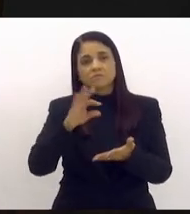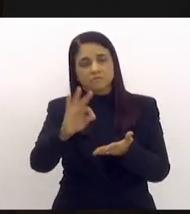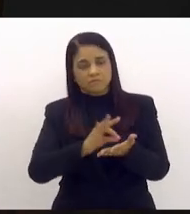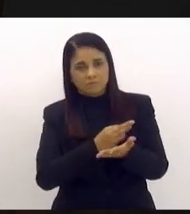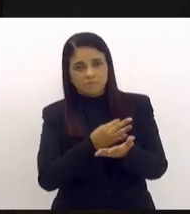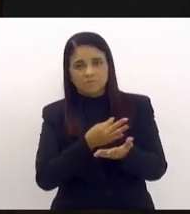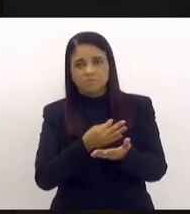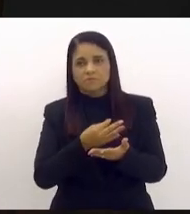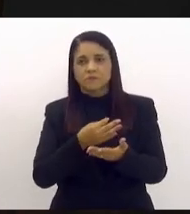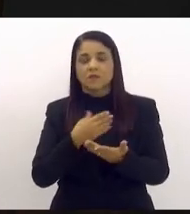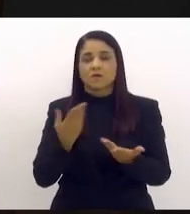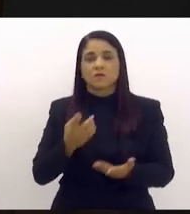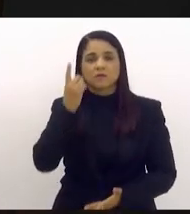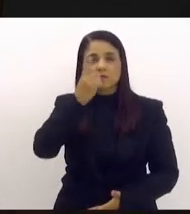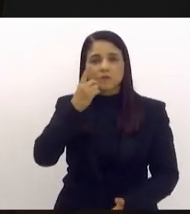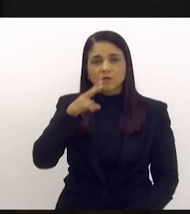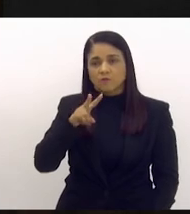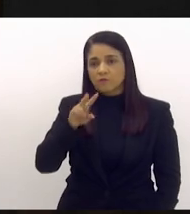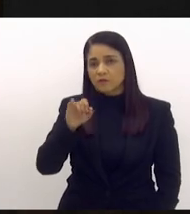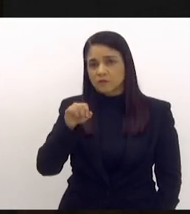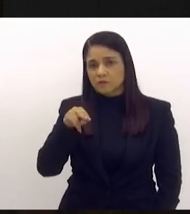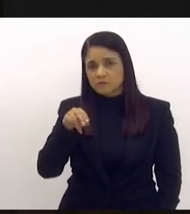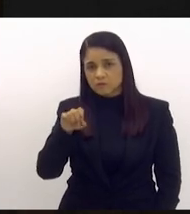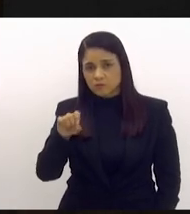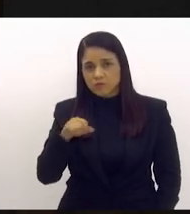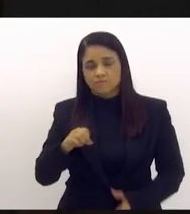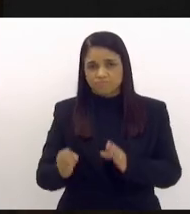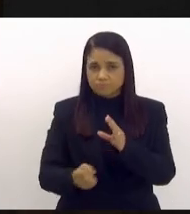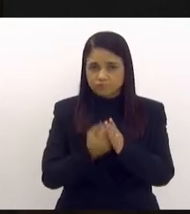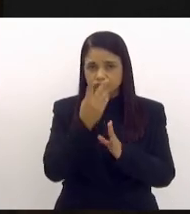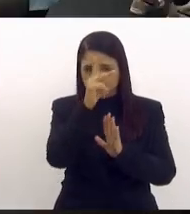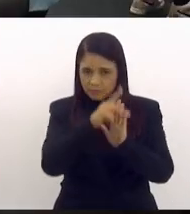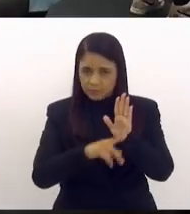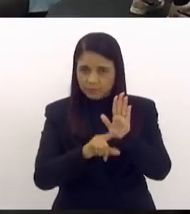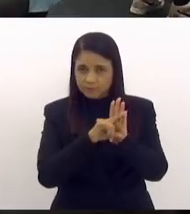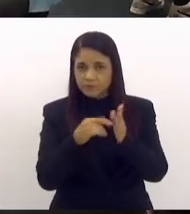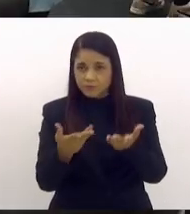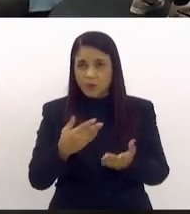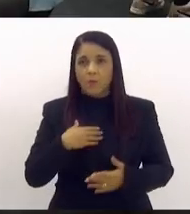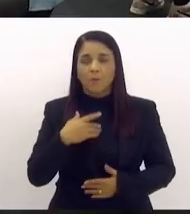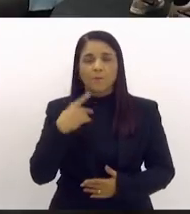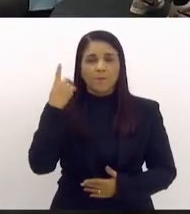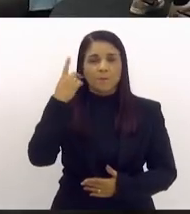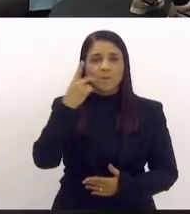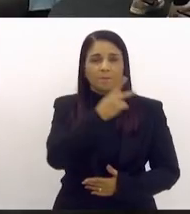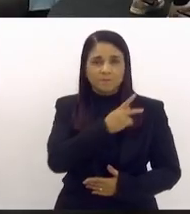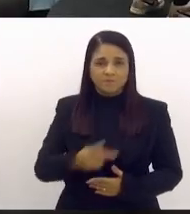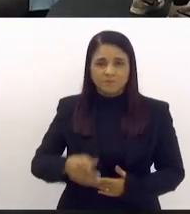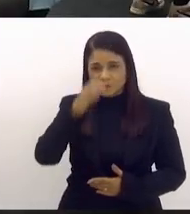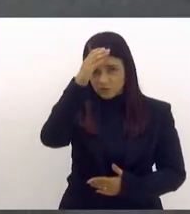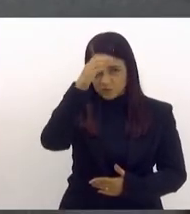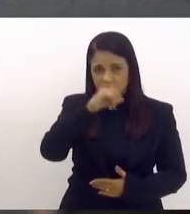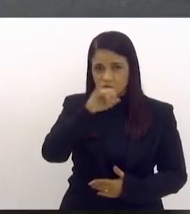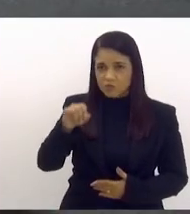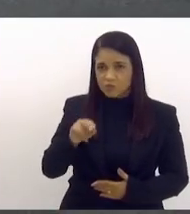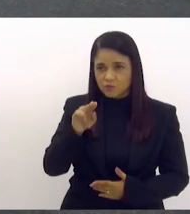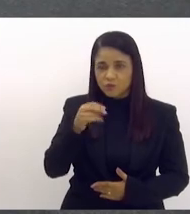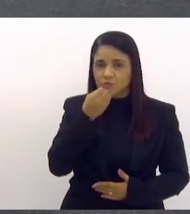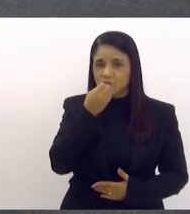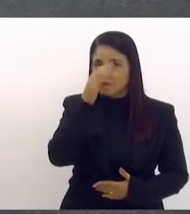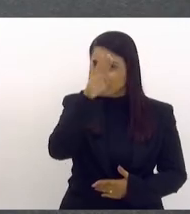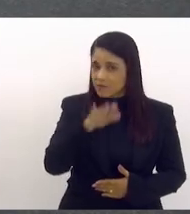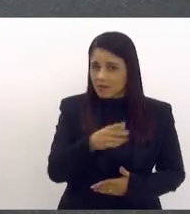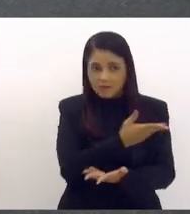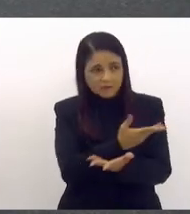Deputado Vinícius Cosolino, autor da matéria. Senhora presidente, querida deputada Tia Ju, Boa tarde, boa